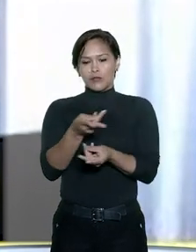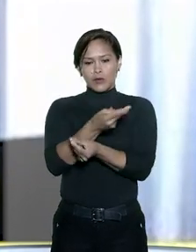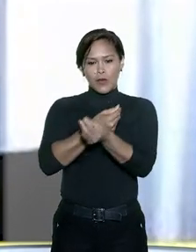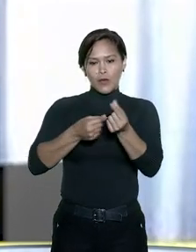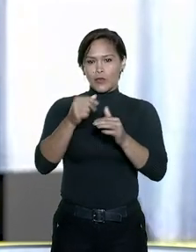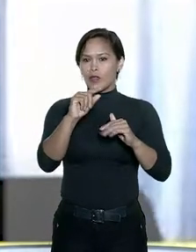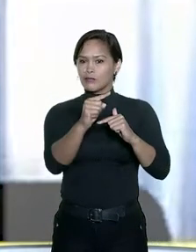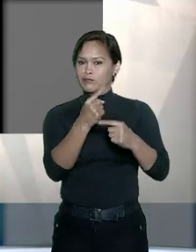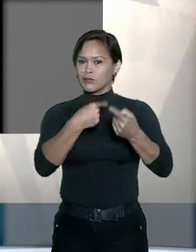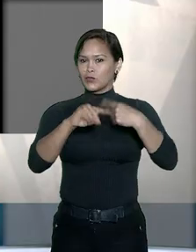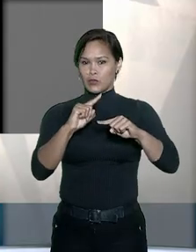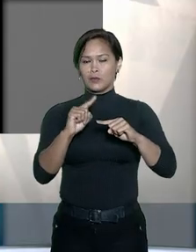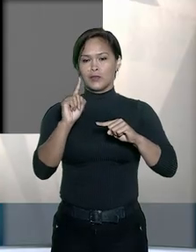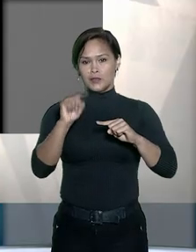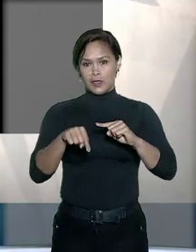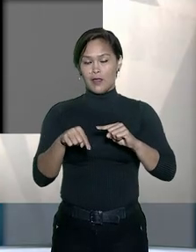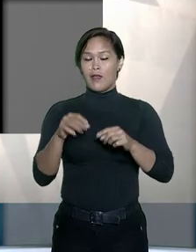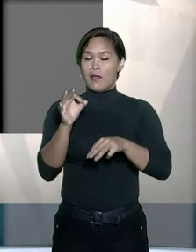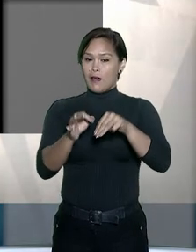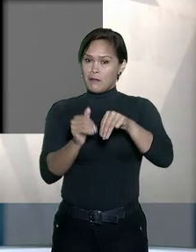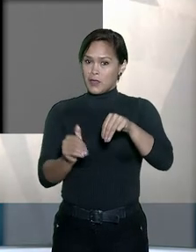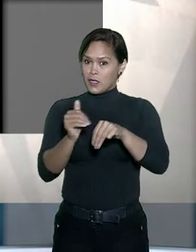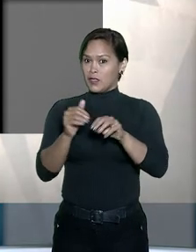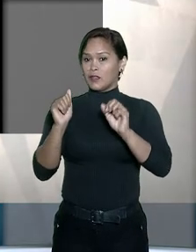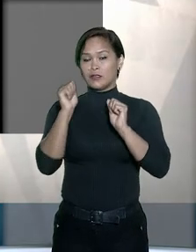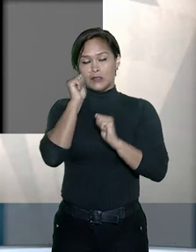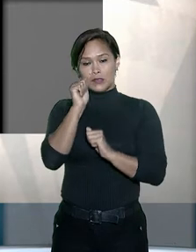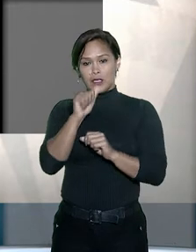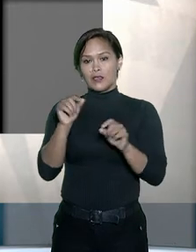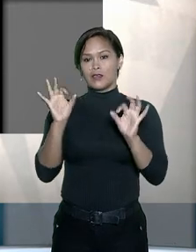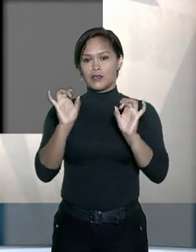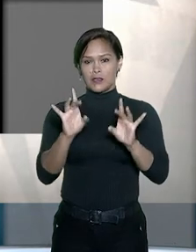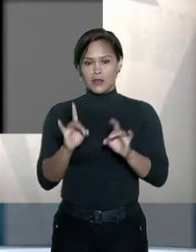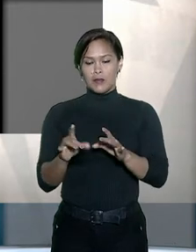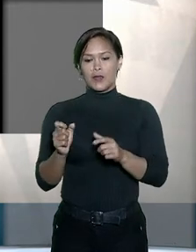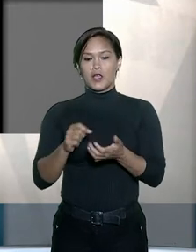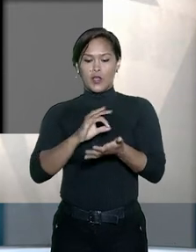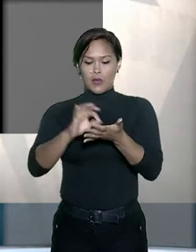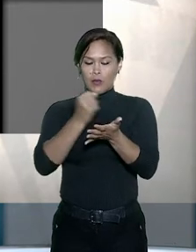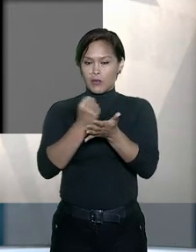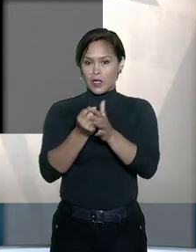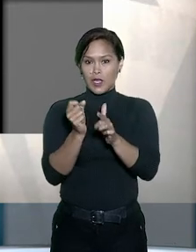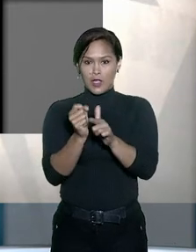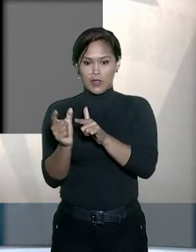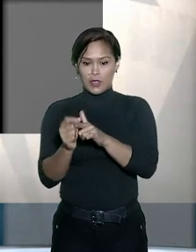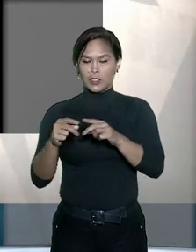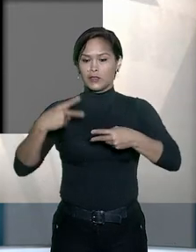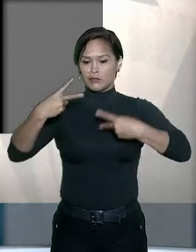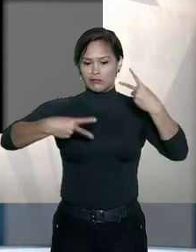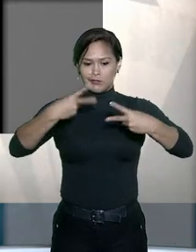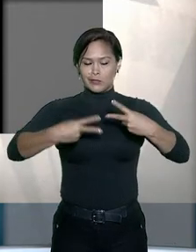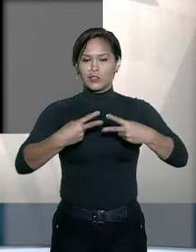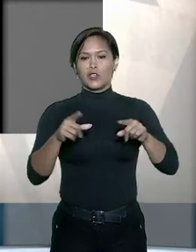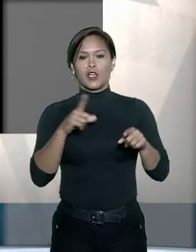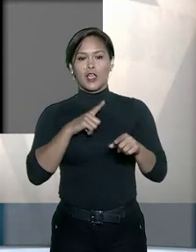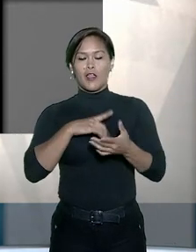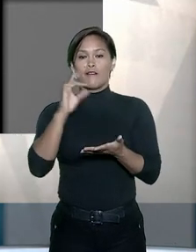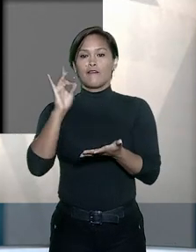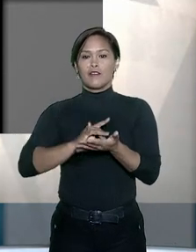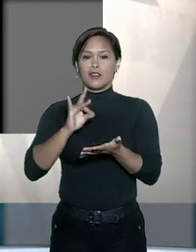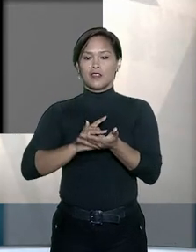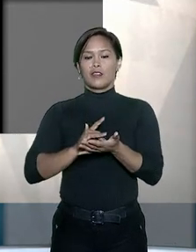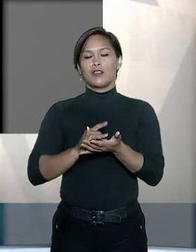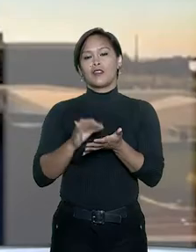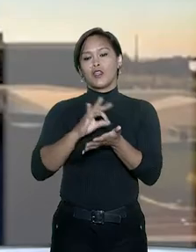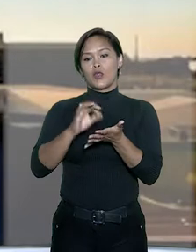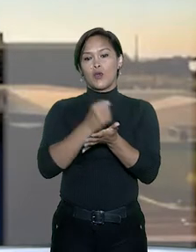sucumbenciais. A ministra destacou também que o contrato de locação em espaço de shopping constitui verdadeiro contrato